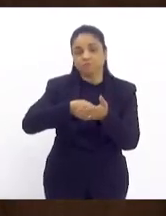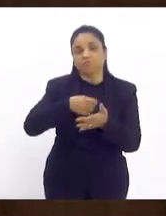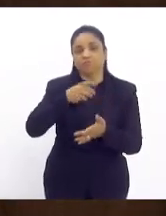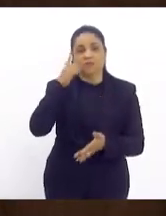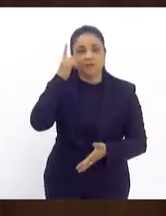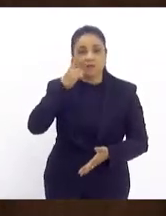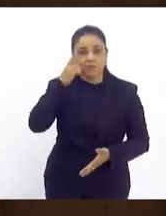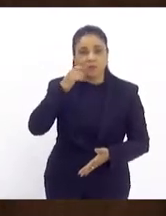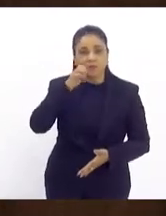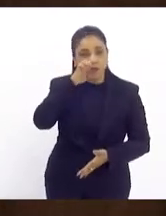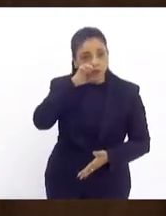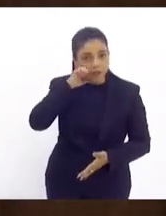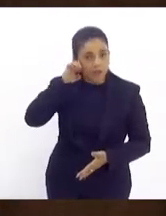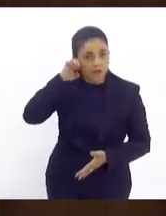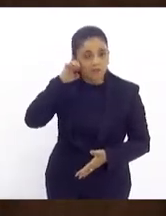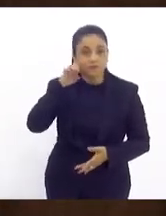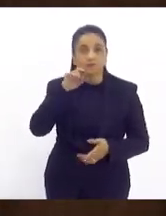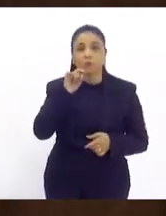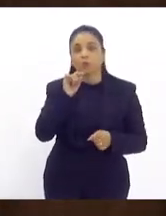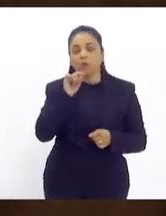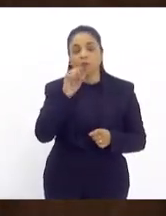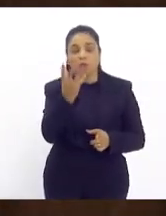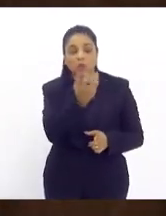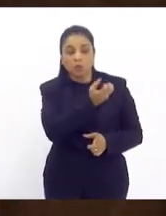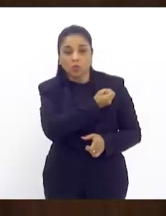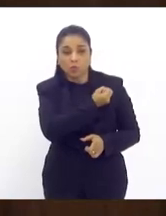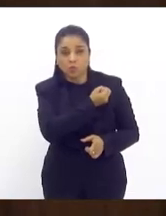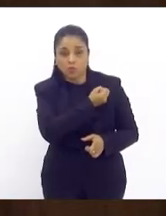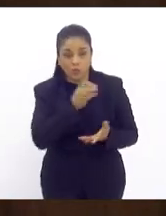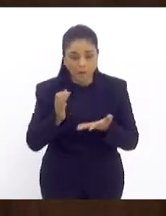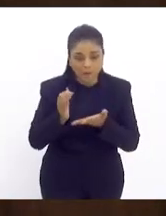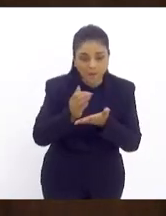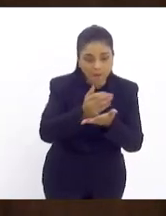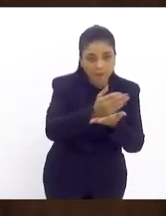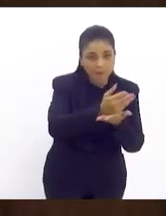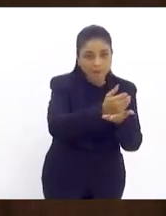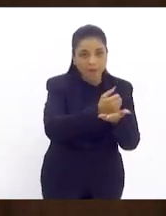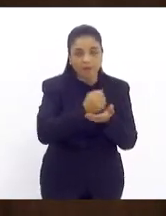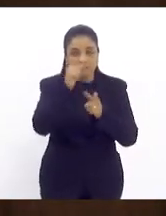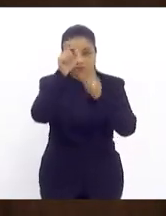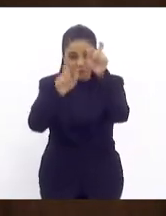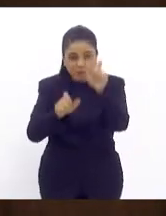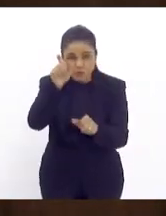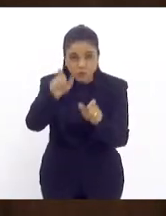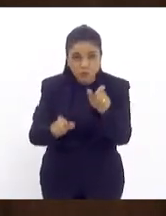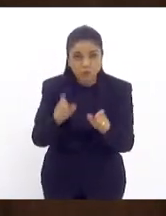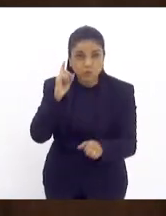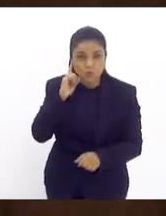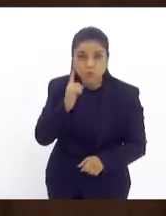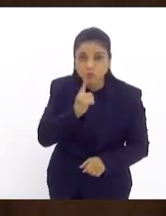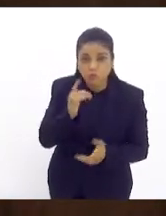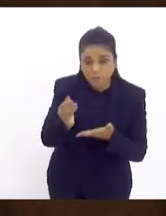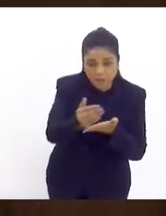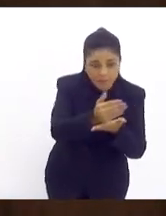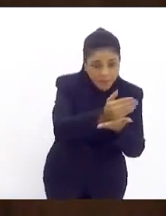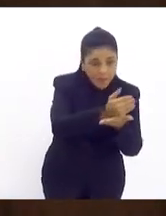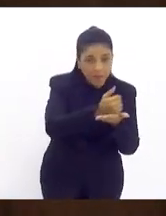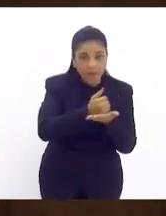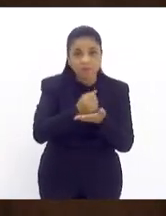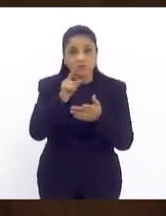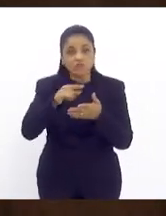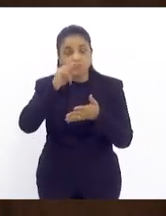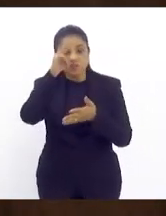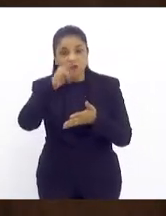no que se refere aos números grandiosos das pessoas surdas e quando a gente faz uma